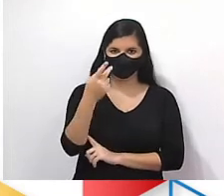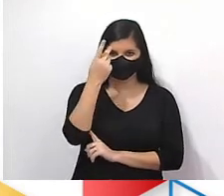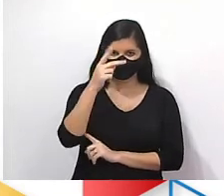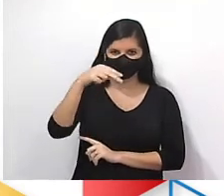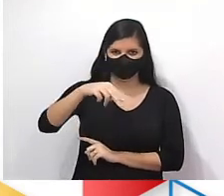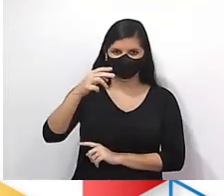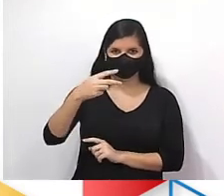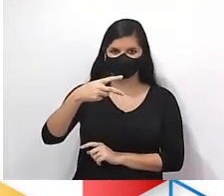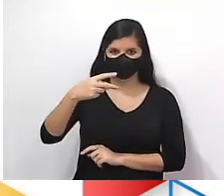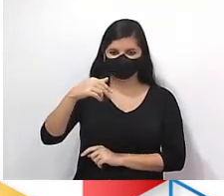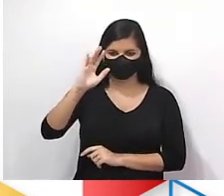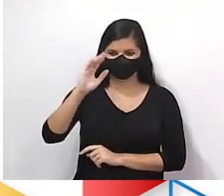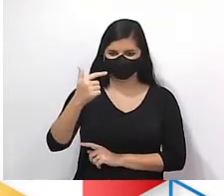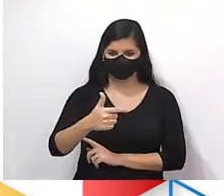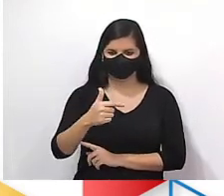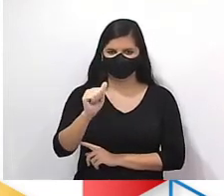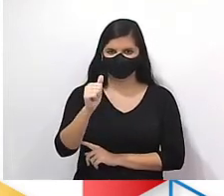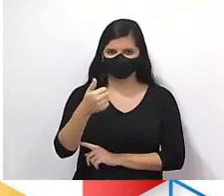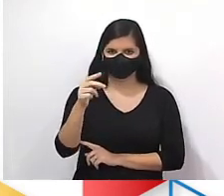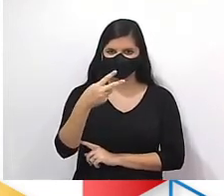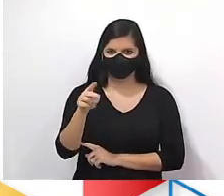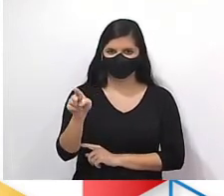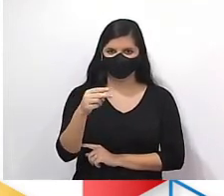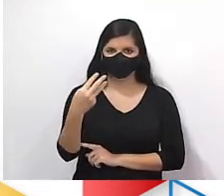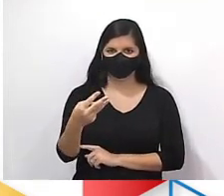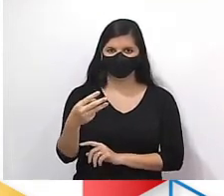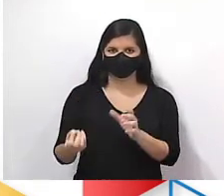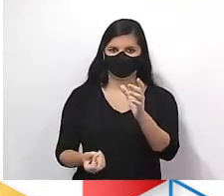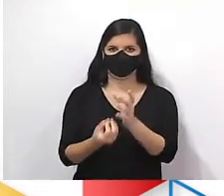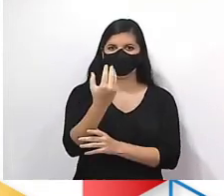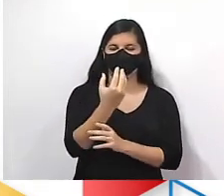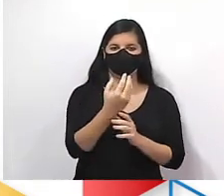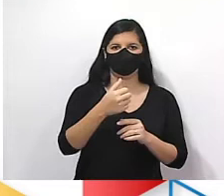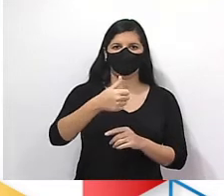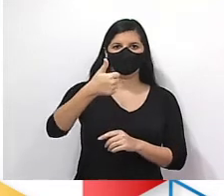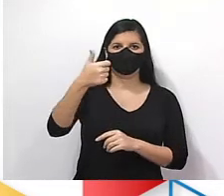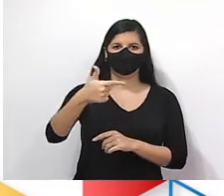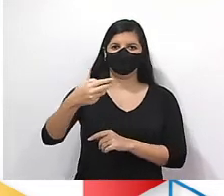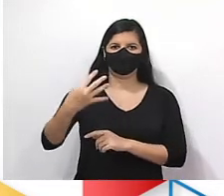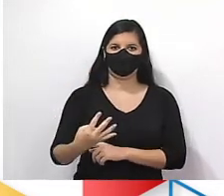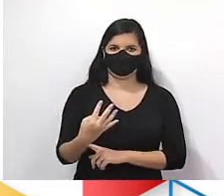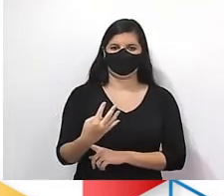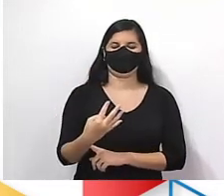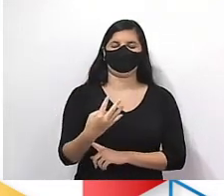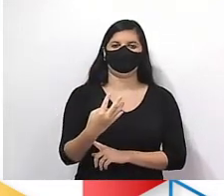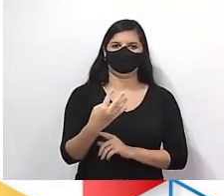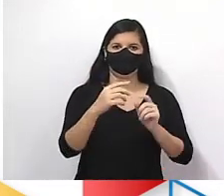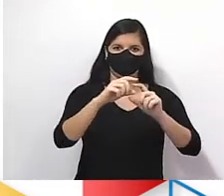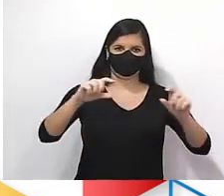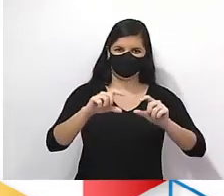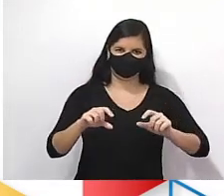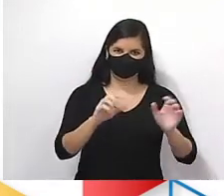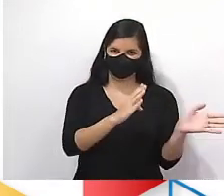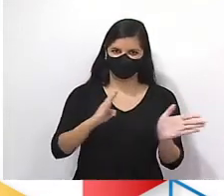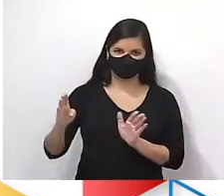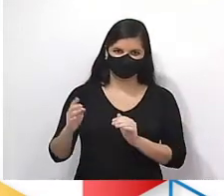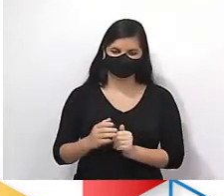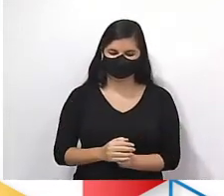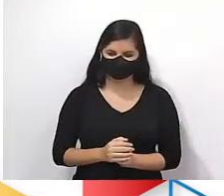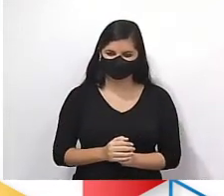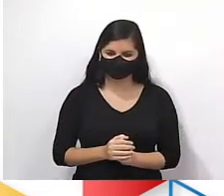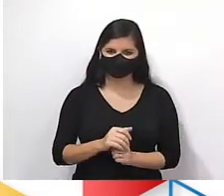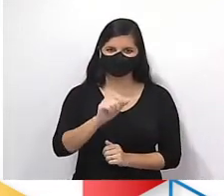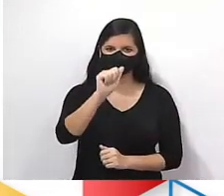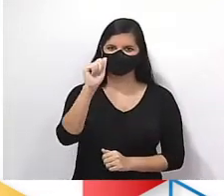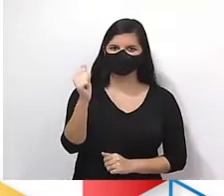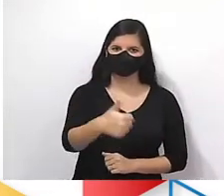N maior que 2 com A1 igual a 3, construa os quatro primeiros termos dessa sequência. Então segue comigo.